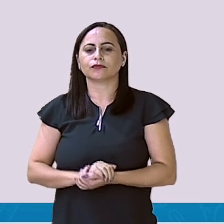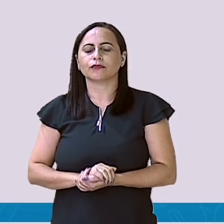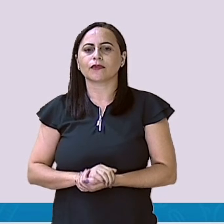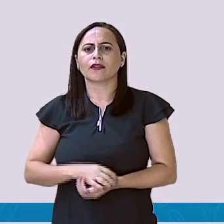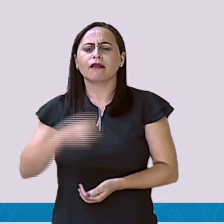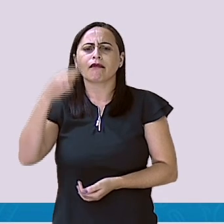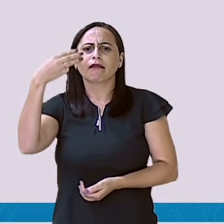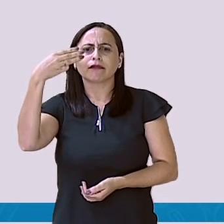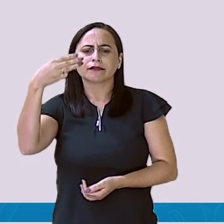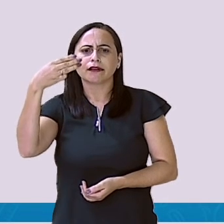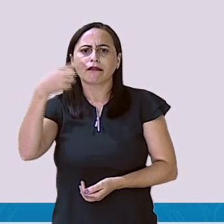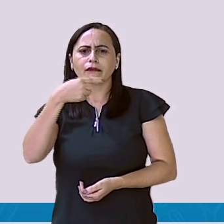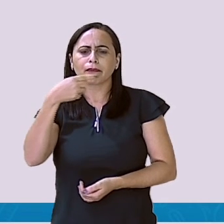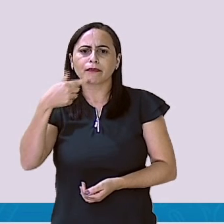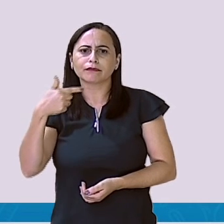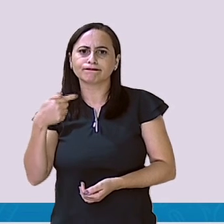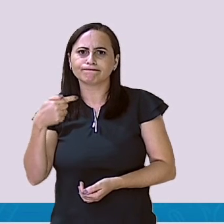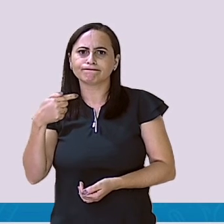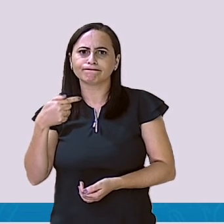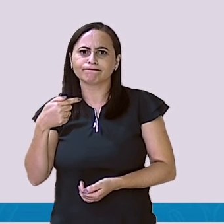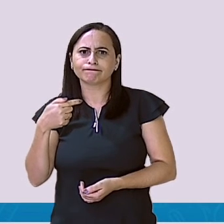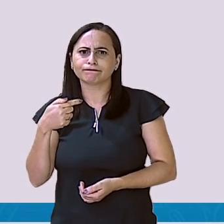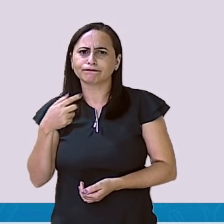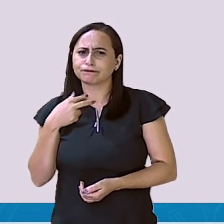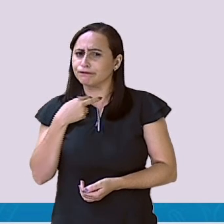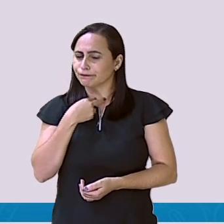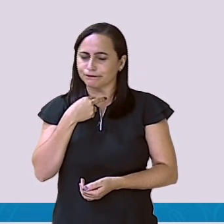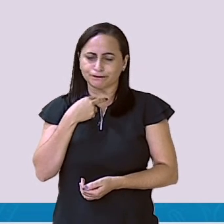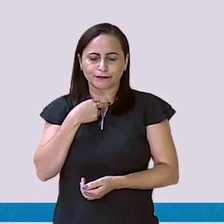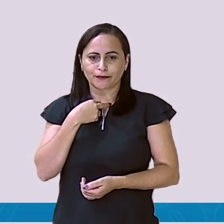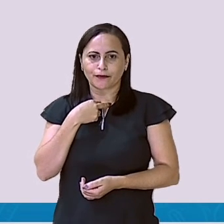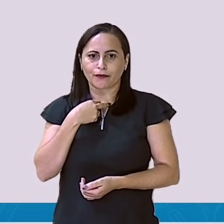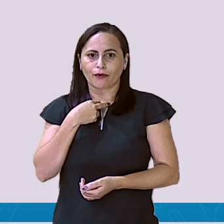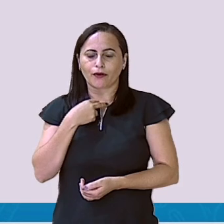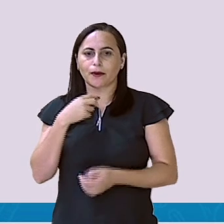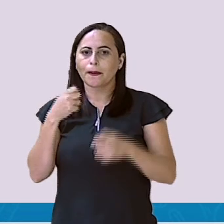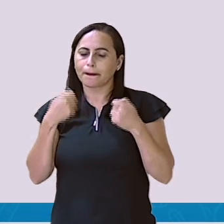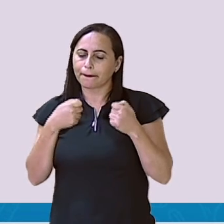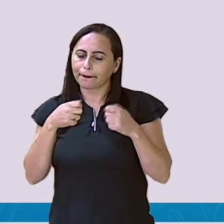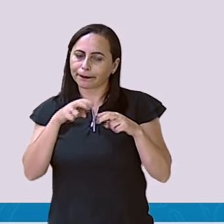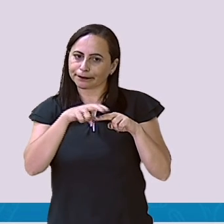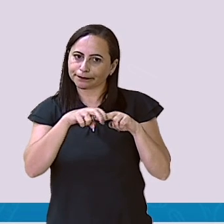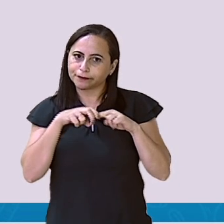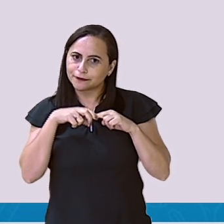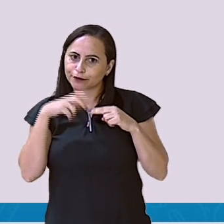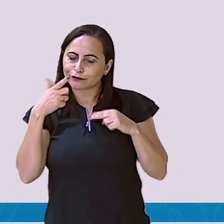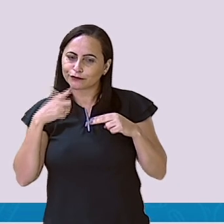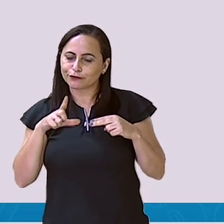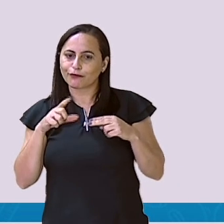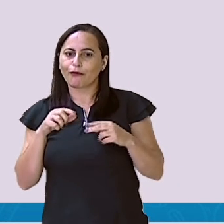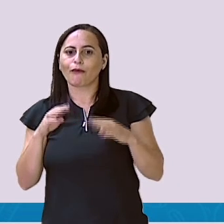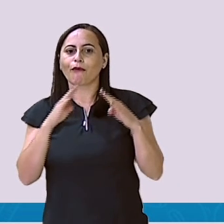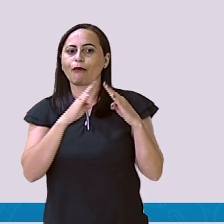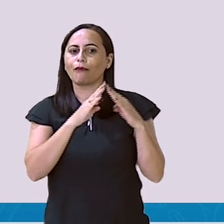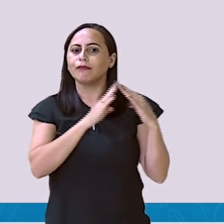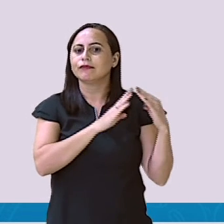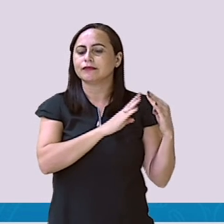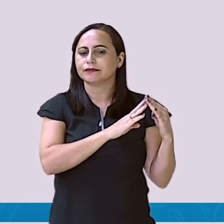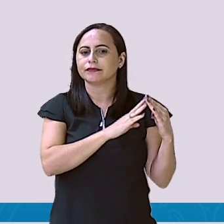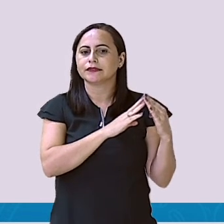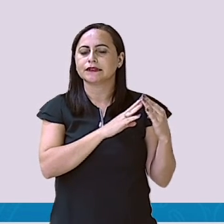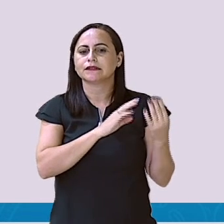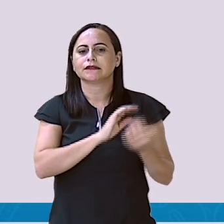como eu tirar 7 de 3? Tem não. Eu tenho que pegar emprestado. Aqui fica 1.